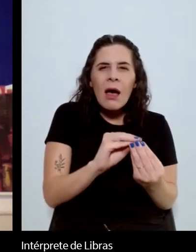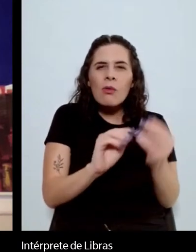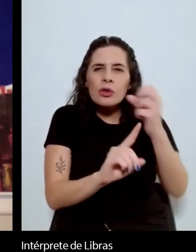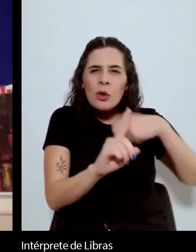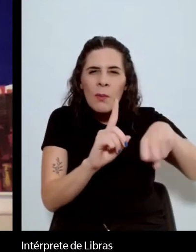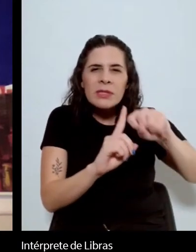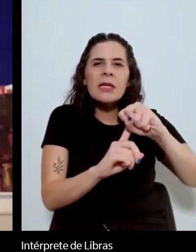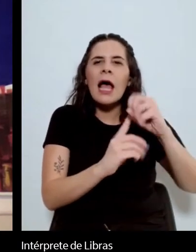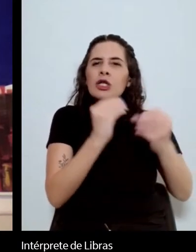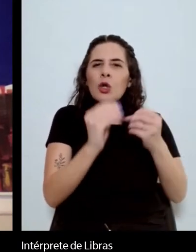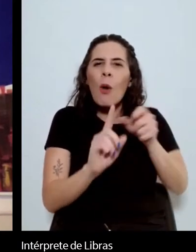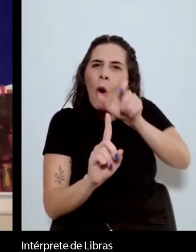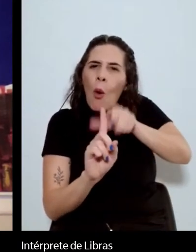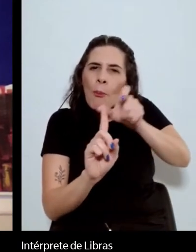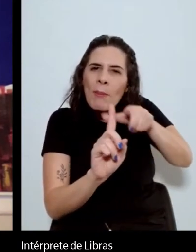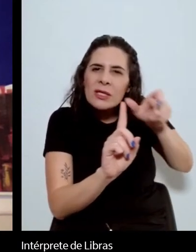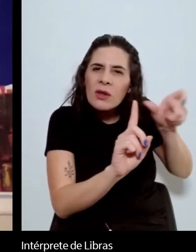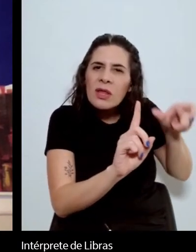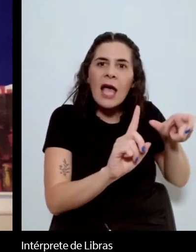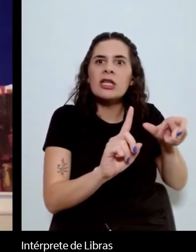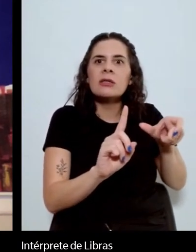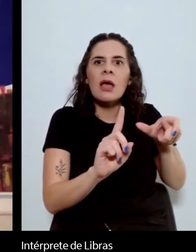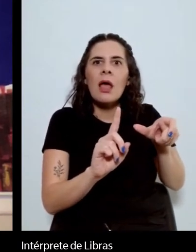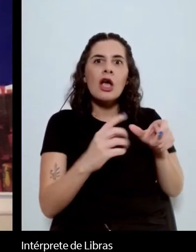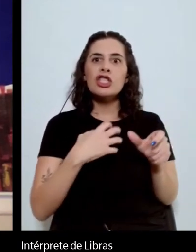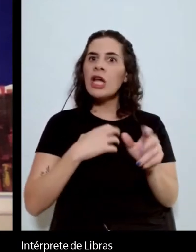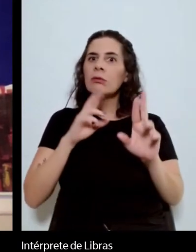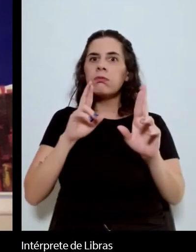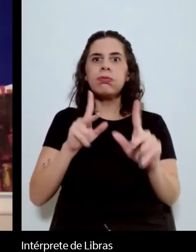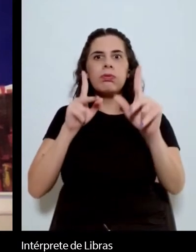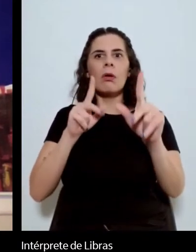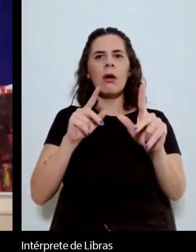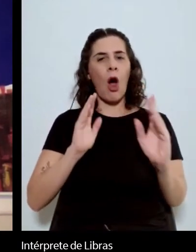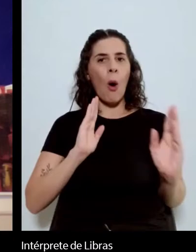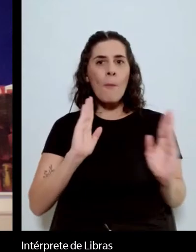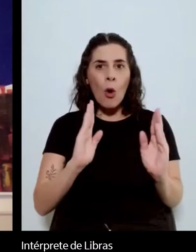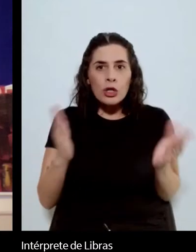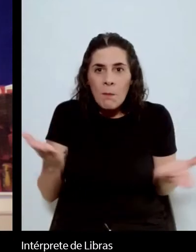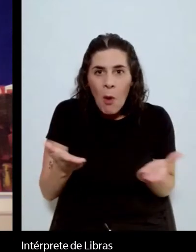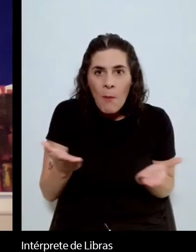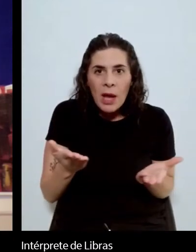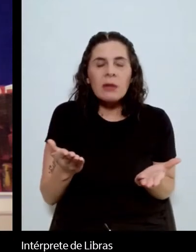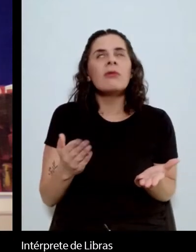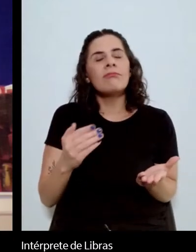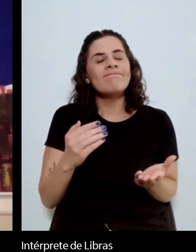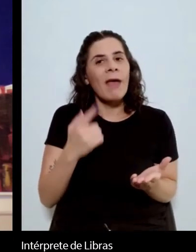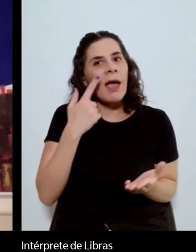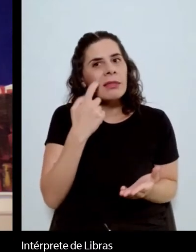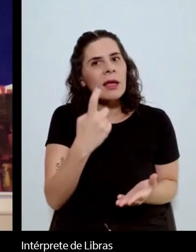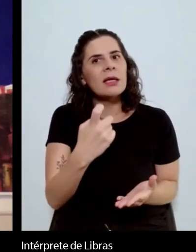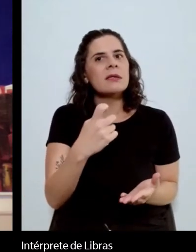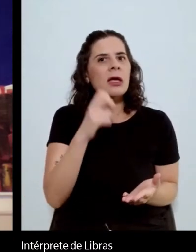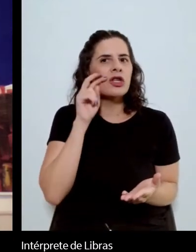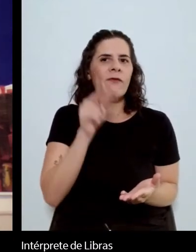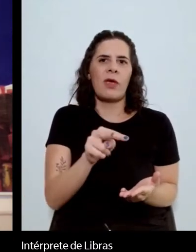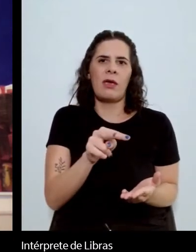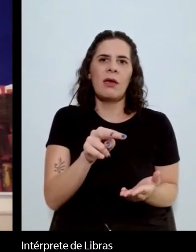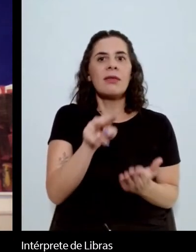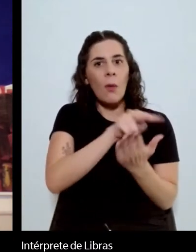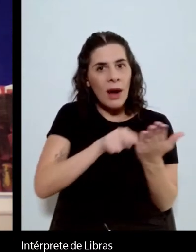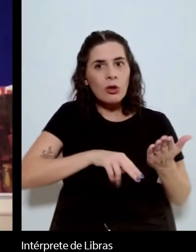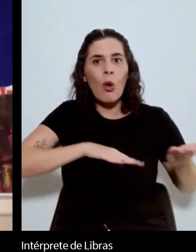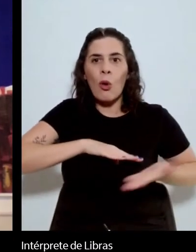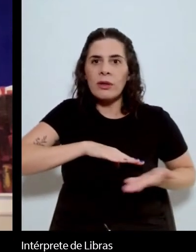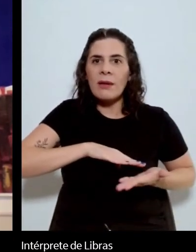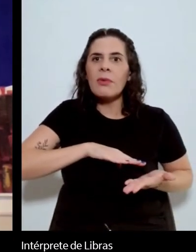personagens, que interessa muito ao nosso momento e ao leitor contemporâneo. Então, eu acho